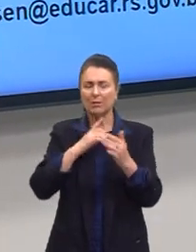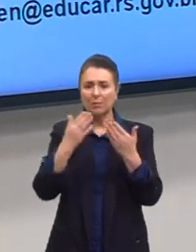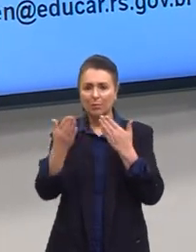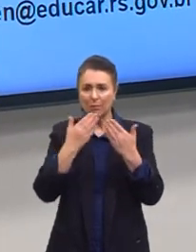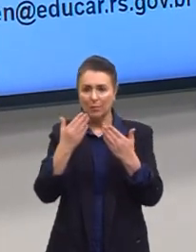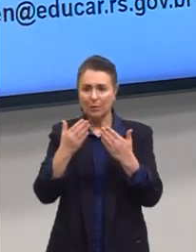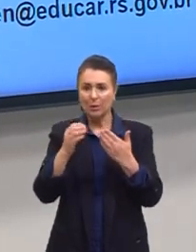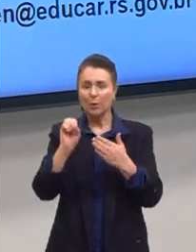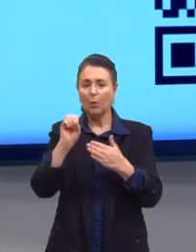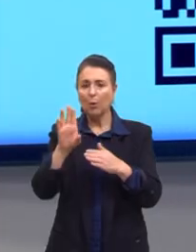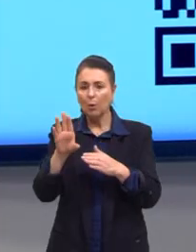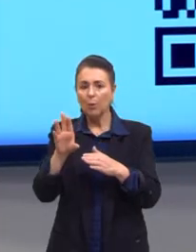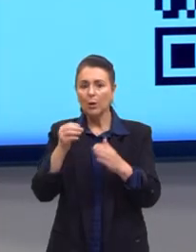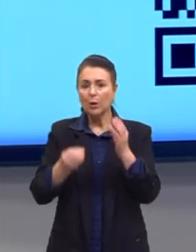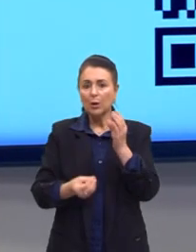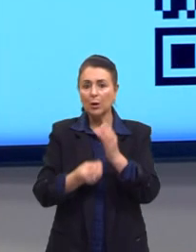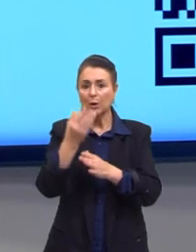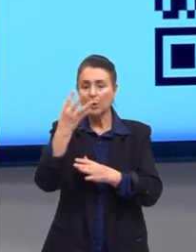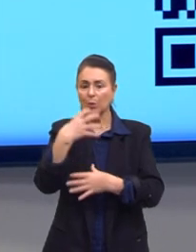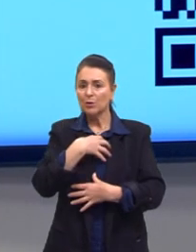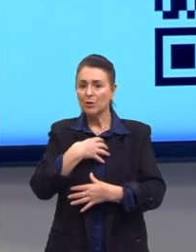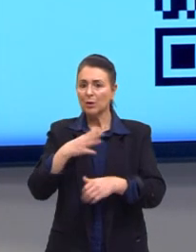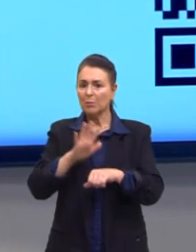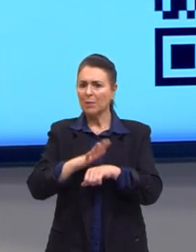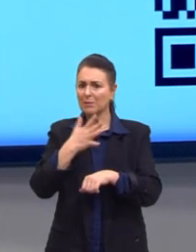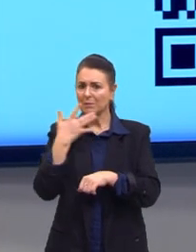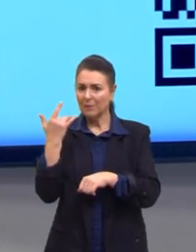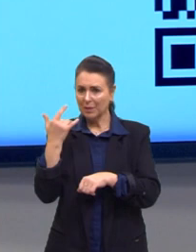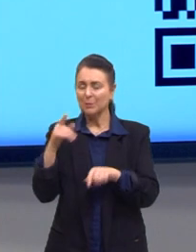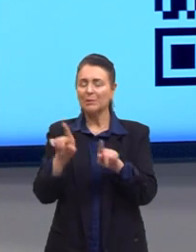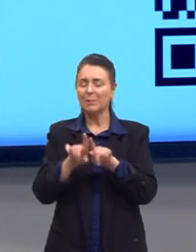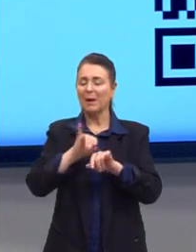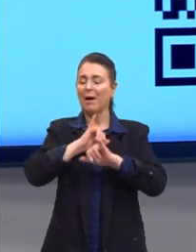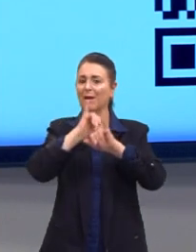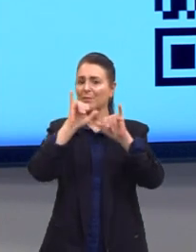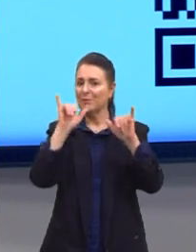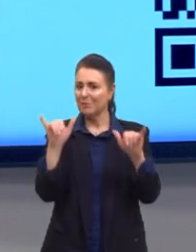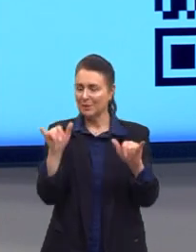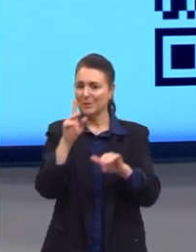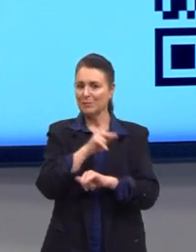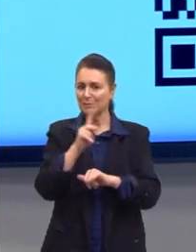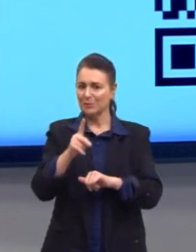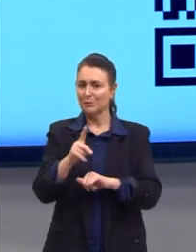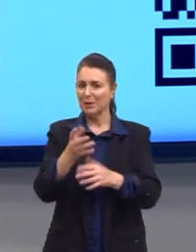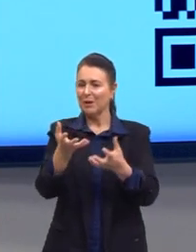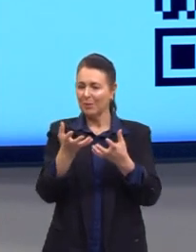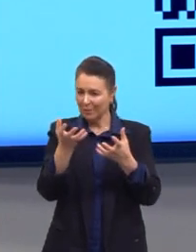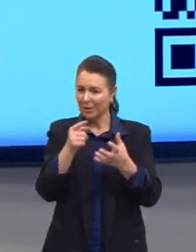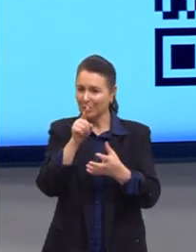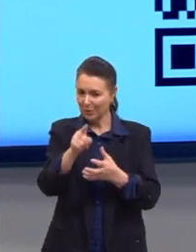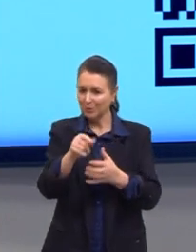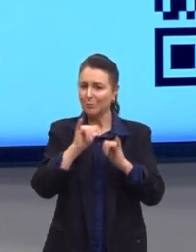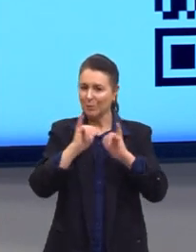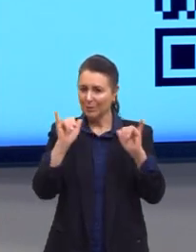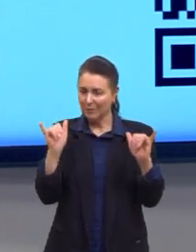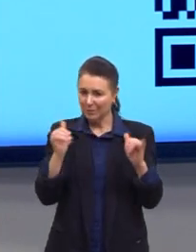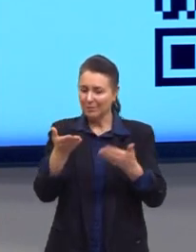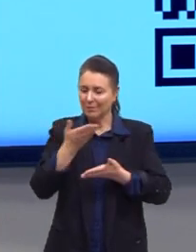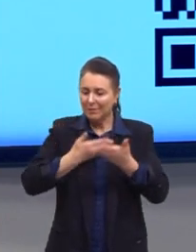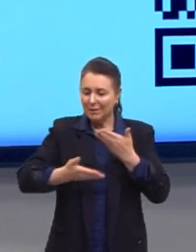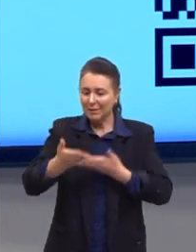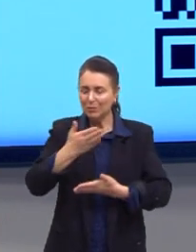bolou ali uma forma mais fácil de resolver a questão, me manda lá, que eu vou gostar de ver vocês interagindo, tá?